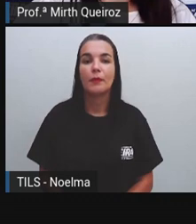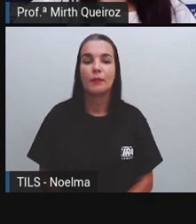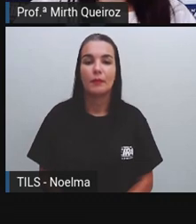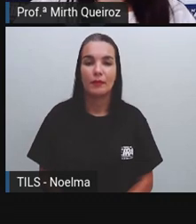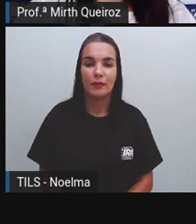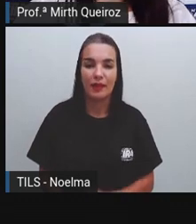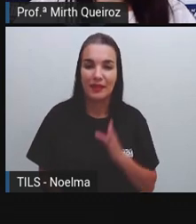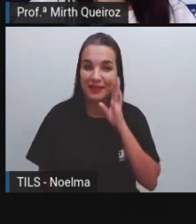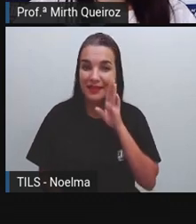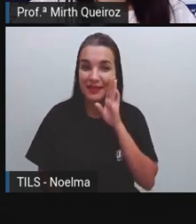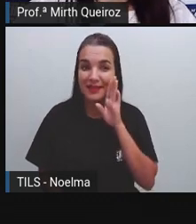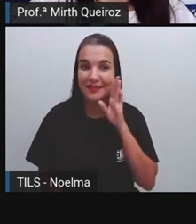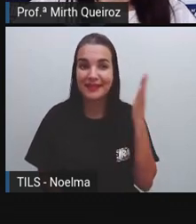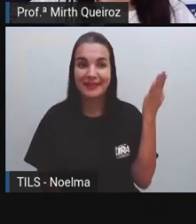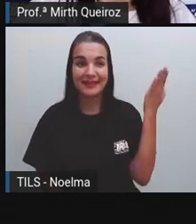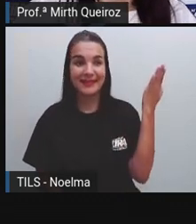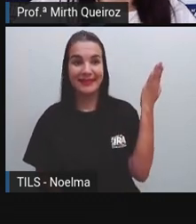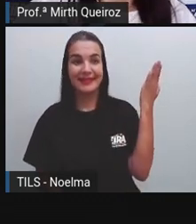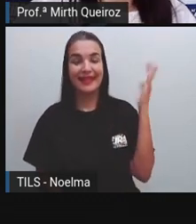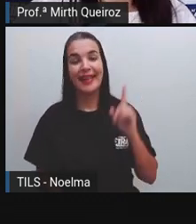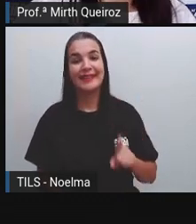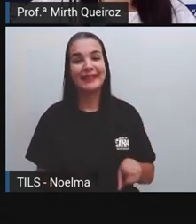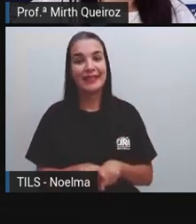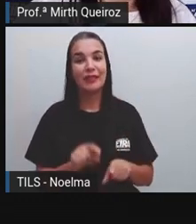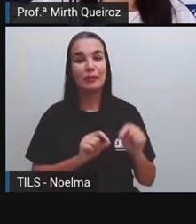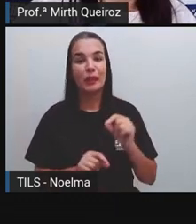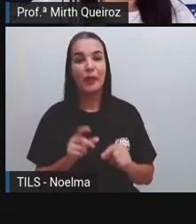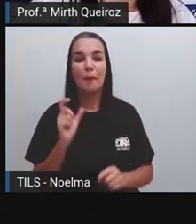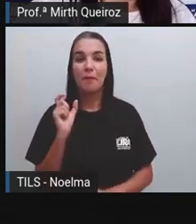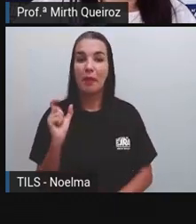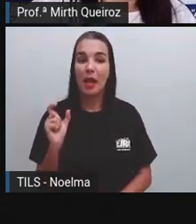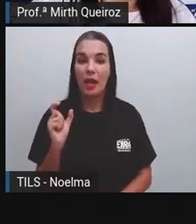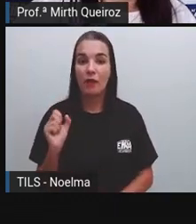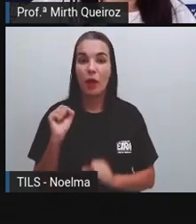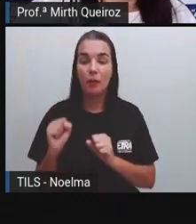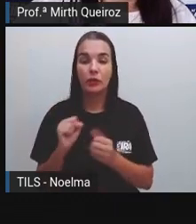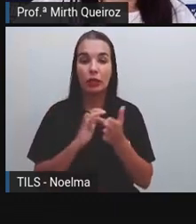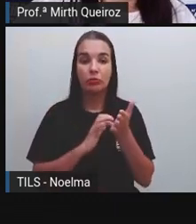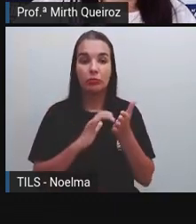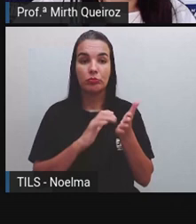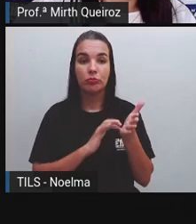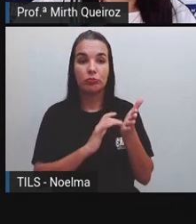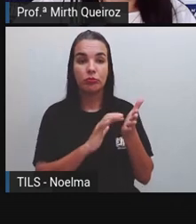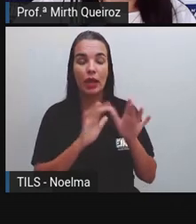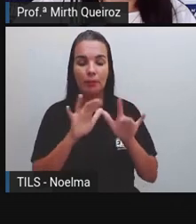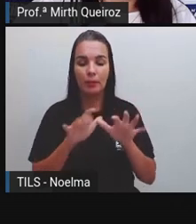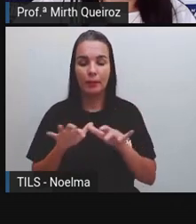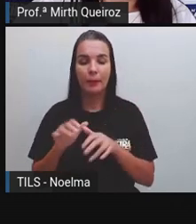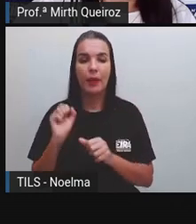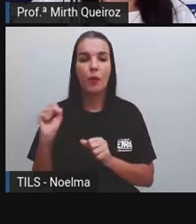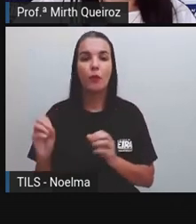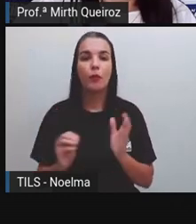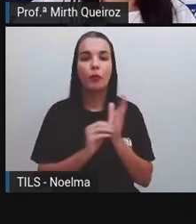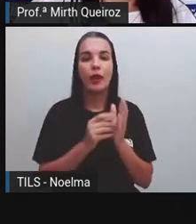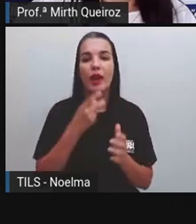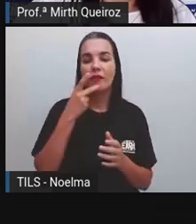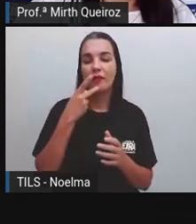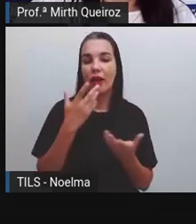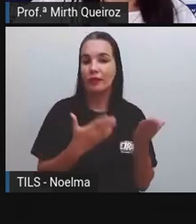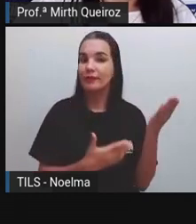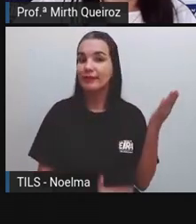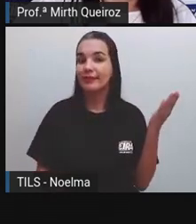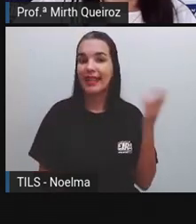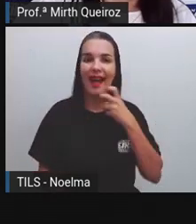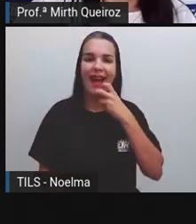vendo? Que legal. E a gente usa aqui palavras para poder escrever a fala do personagem. Por exemplo,